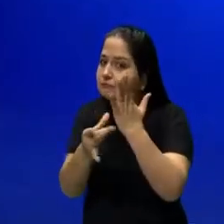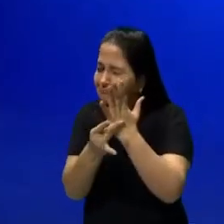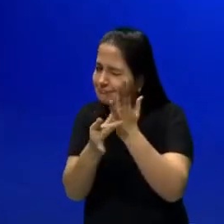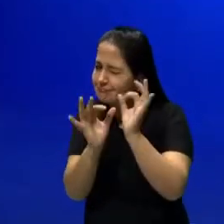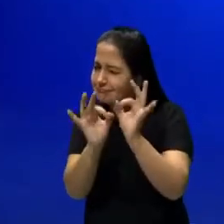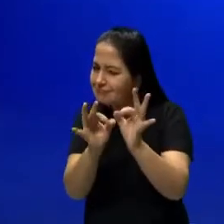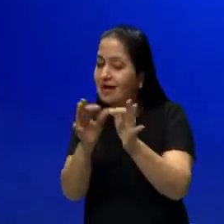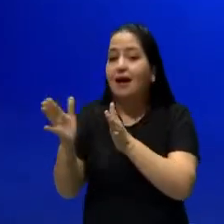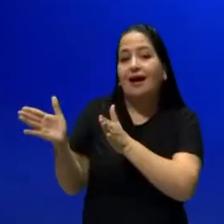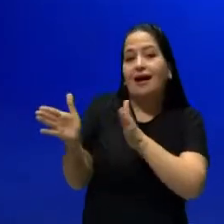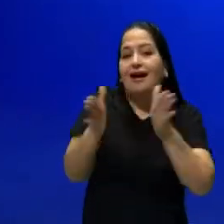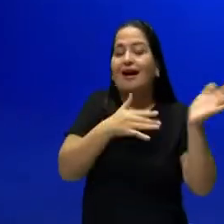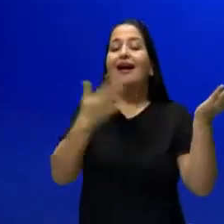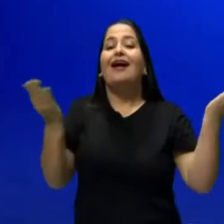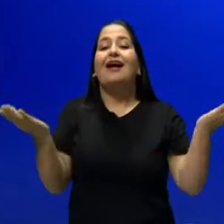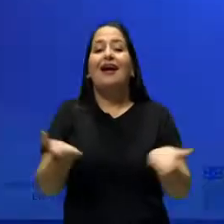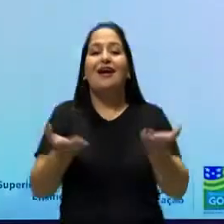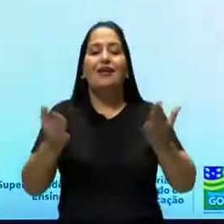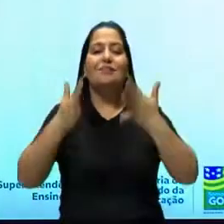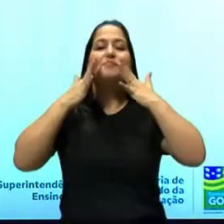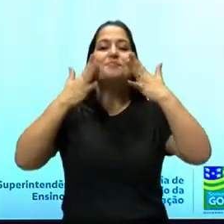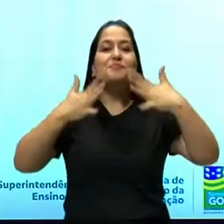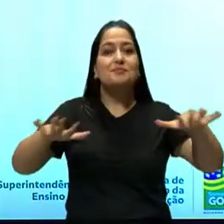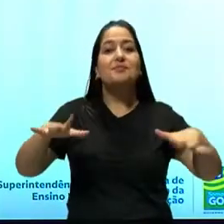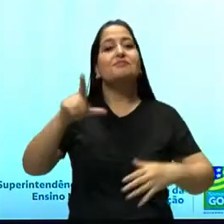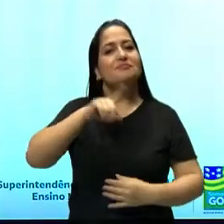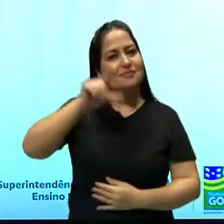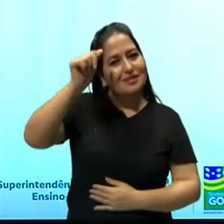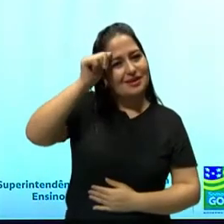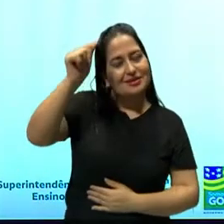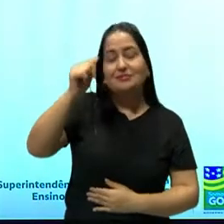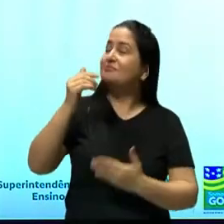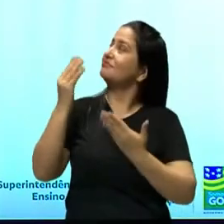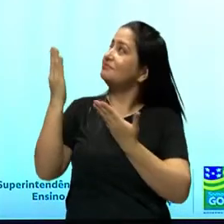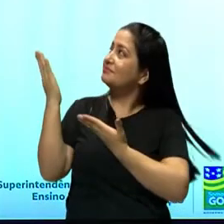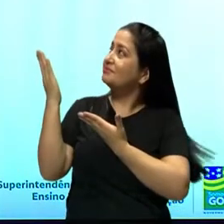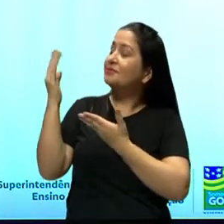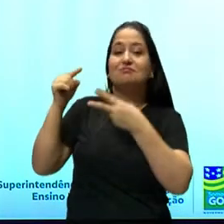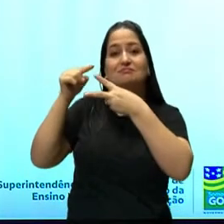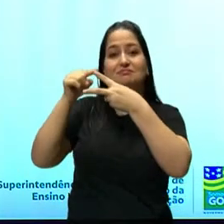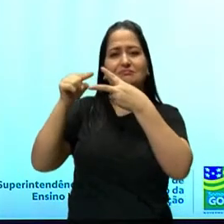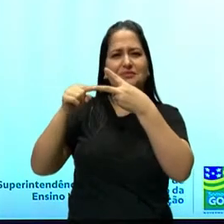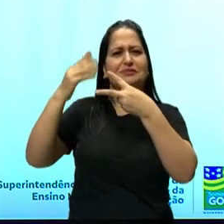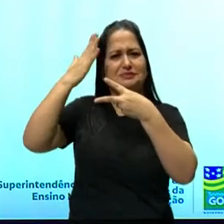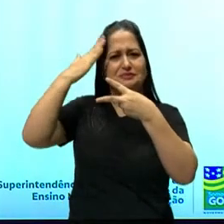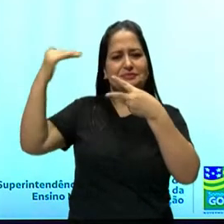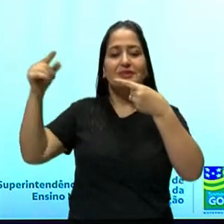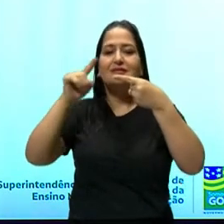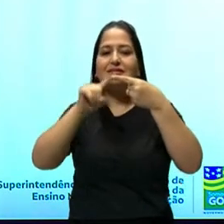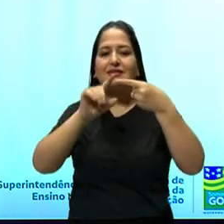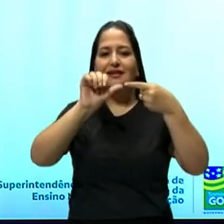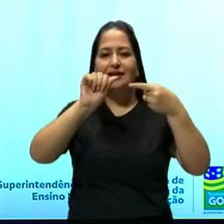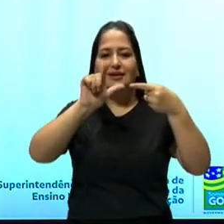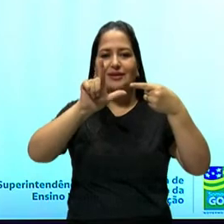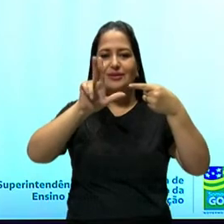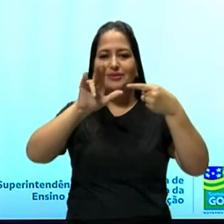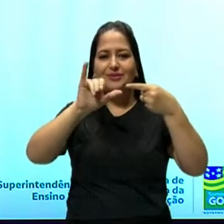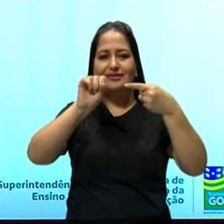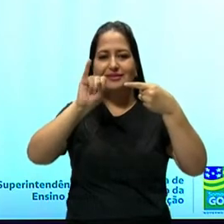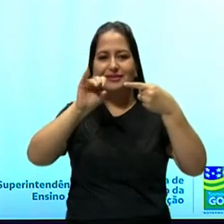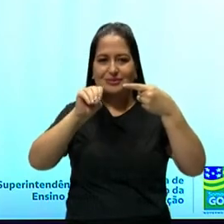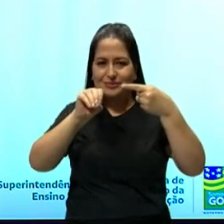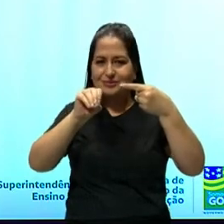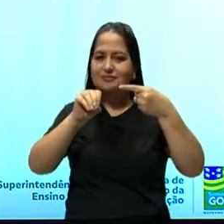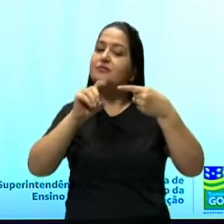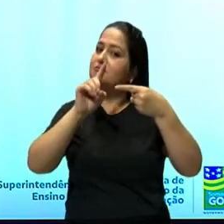autores que fizeram o sucesso. A Luísa de Azevedo e Adolfo Caminha. A Luísa de Azevedo com o Mulato, Casa de